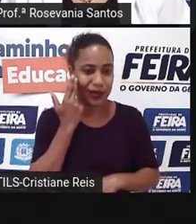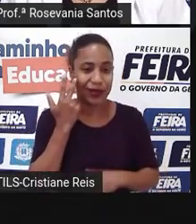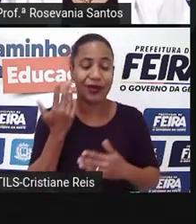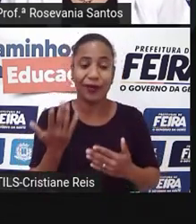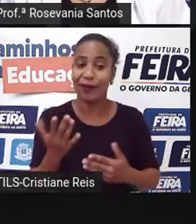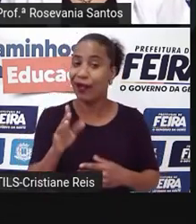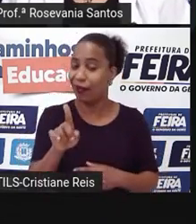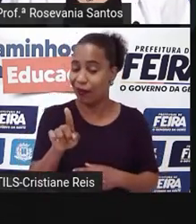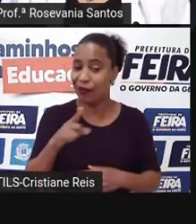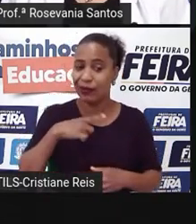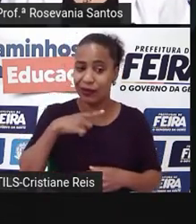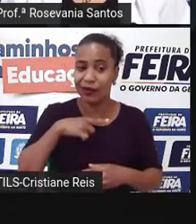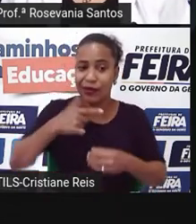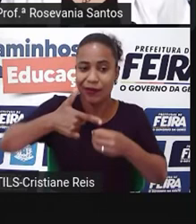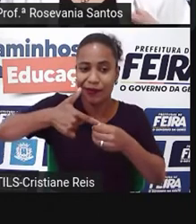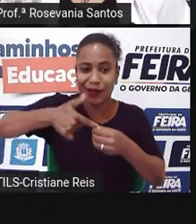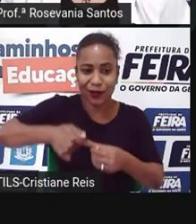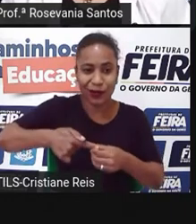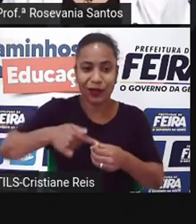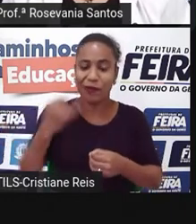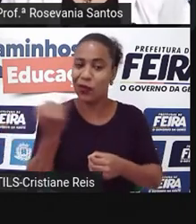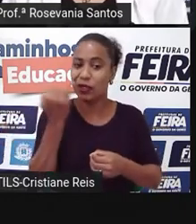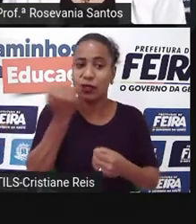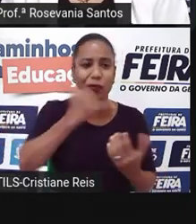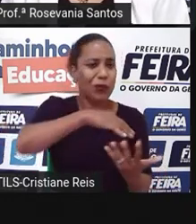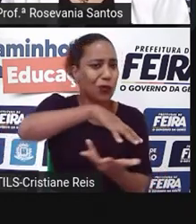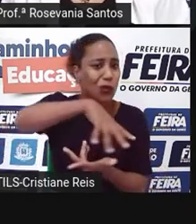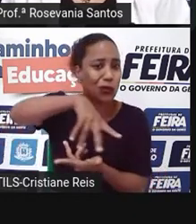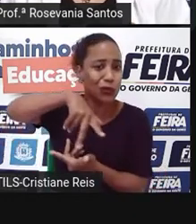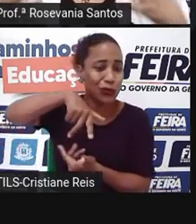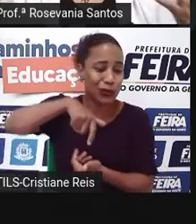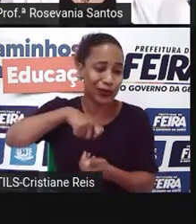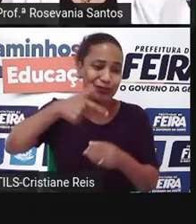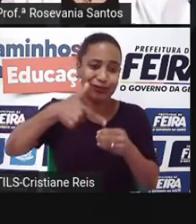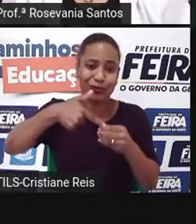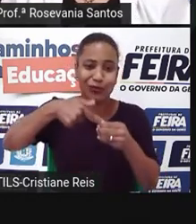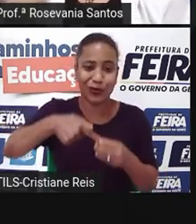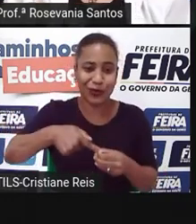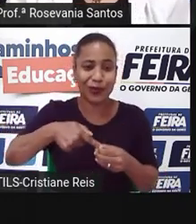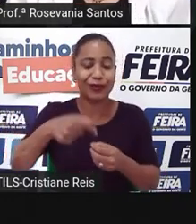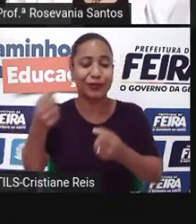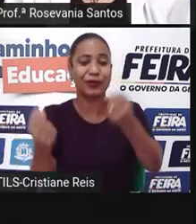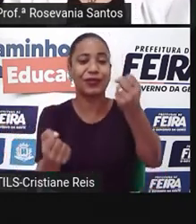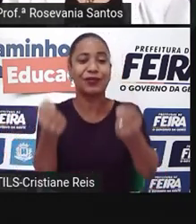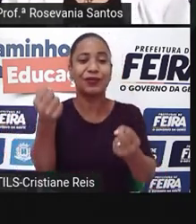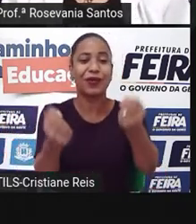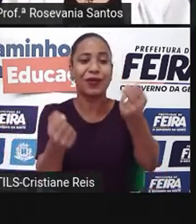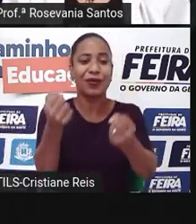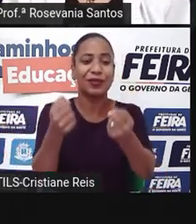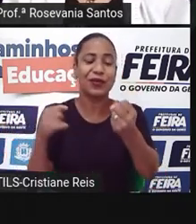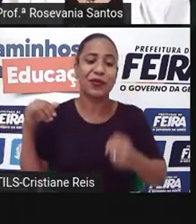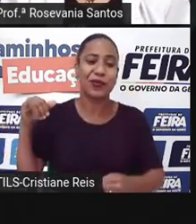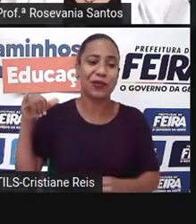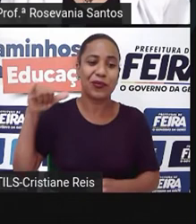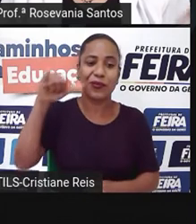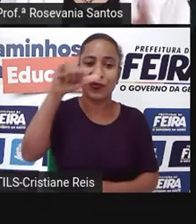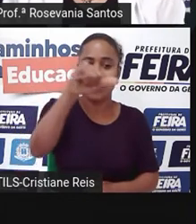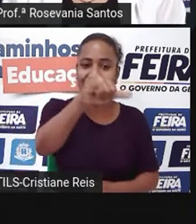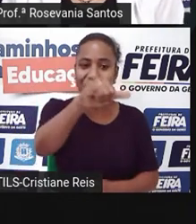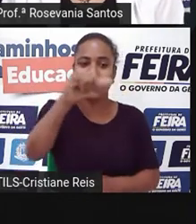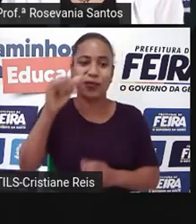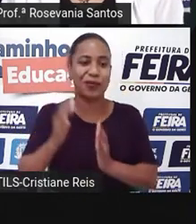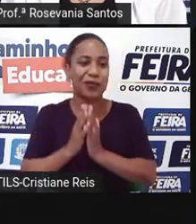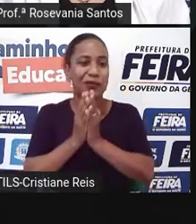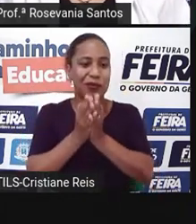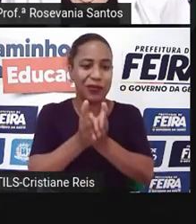Bora dizer assim, de grande valor mundial, porque a maioria dos transportes utilizam combustíveis, né?